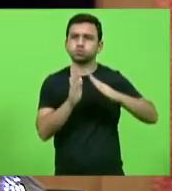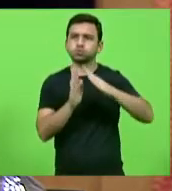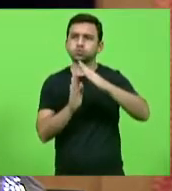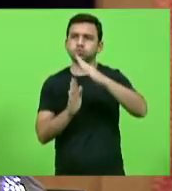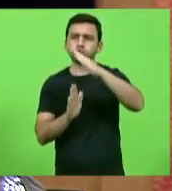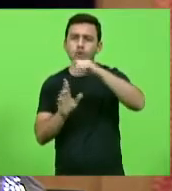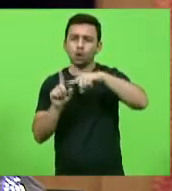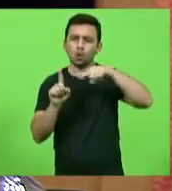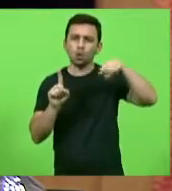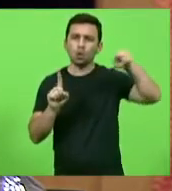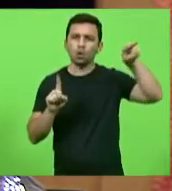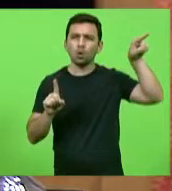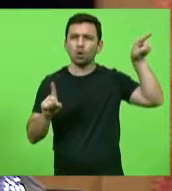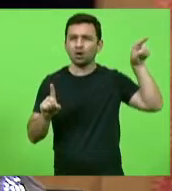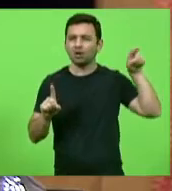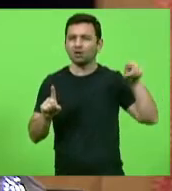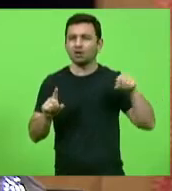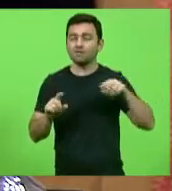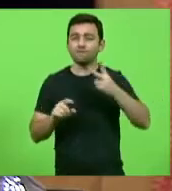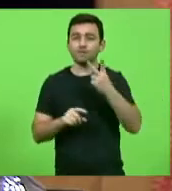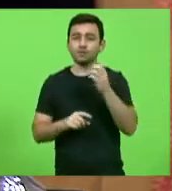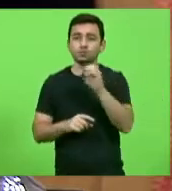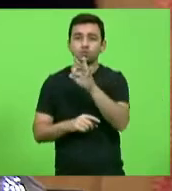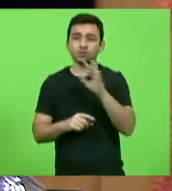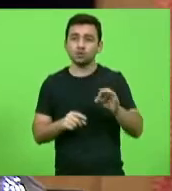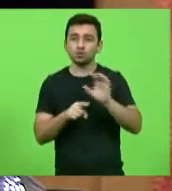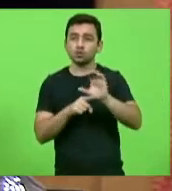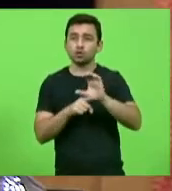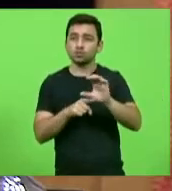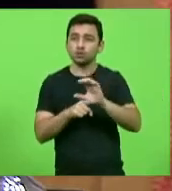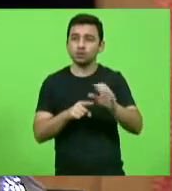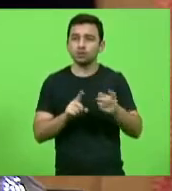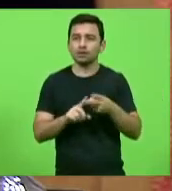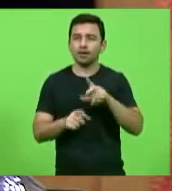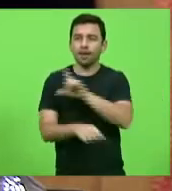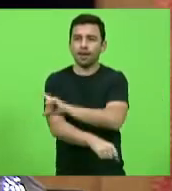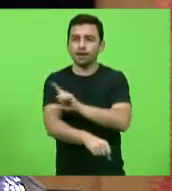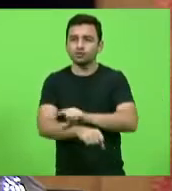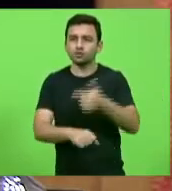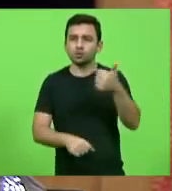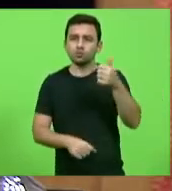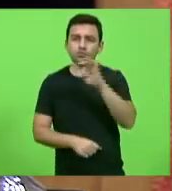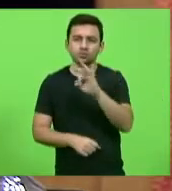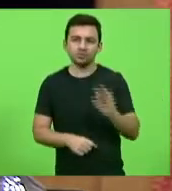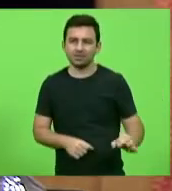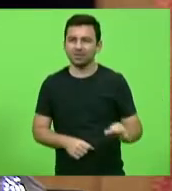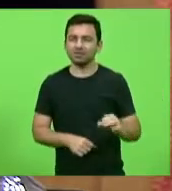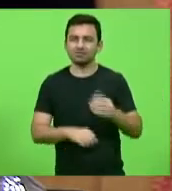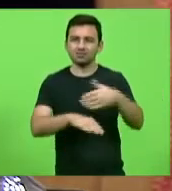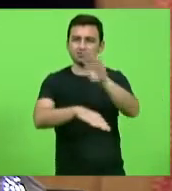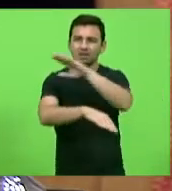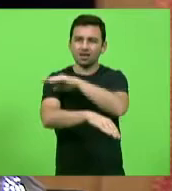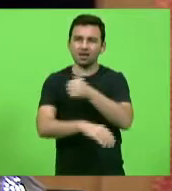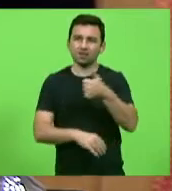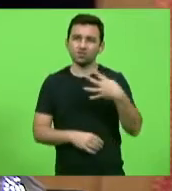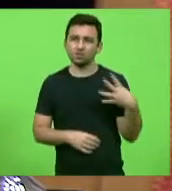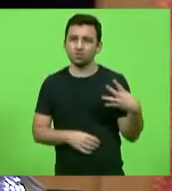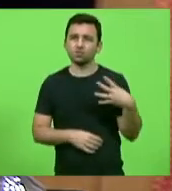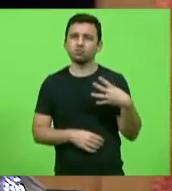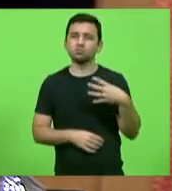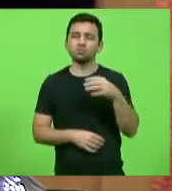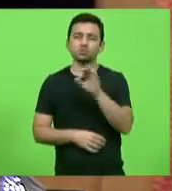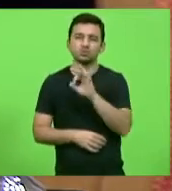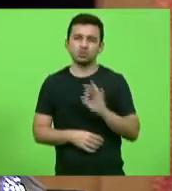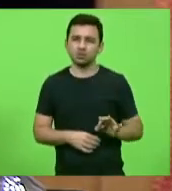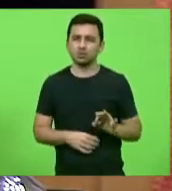20% do número de novos casos, Lages, 12%, Serra, 14%